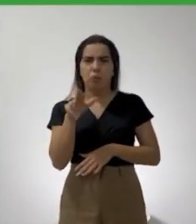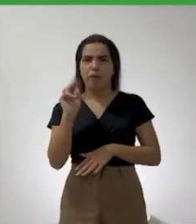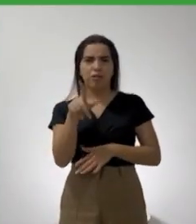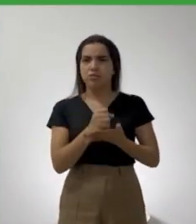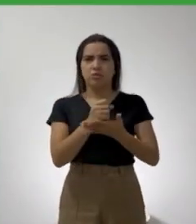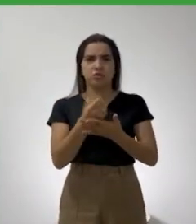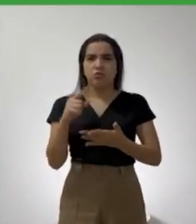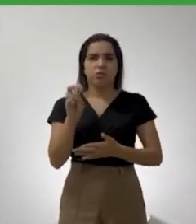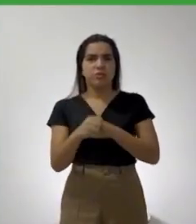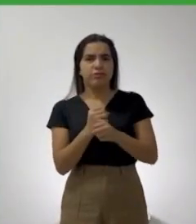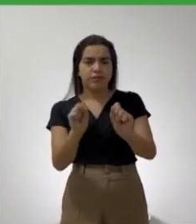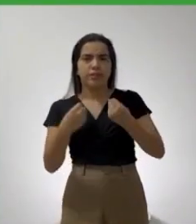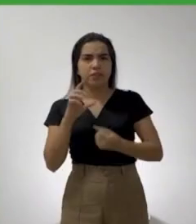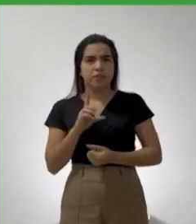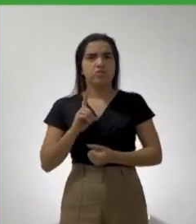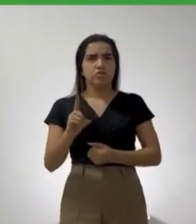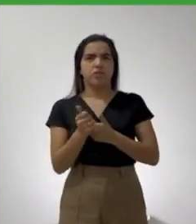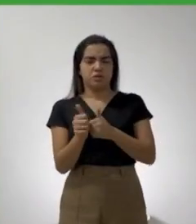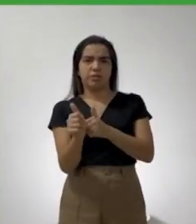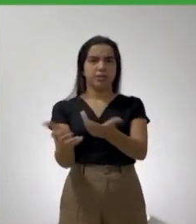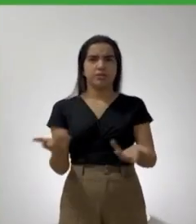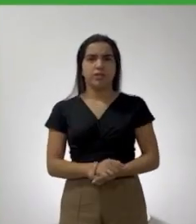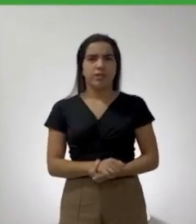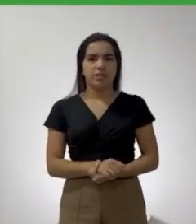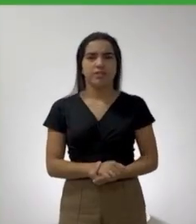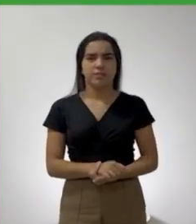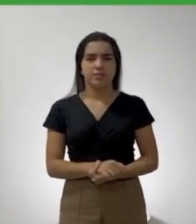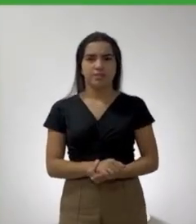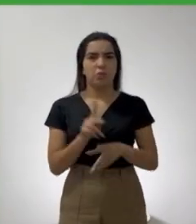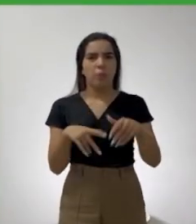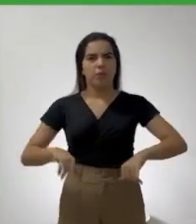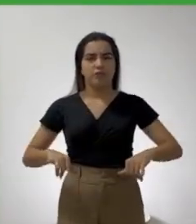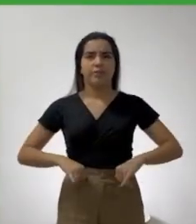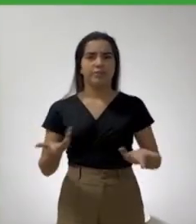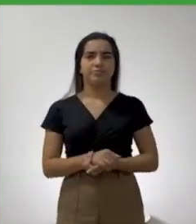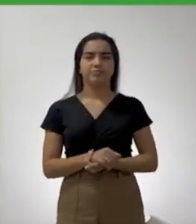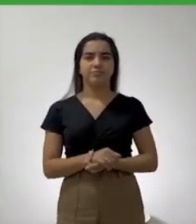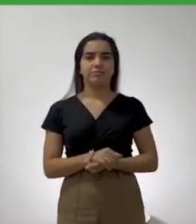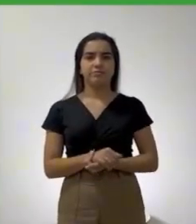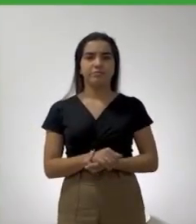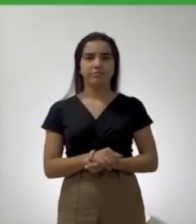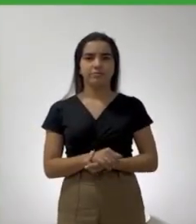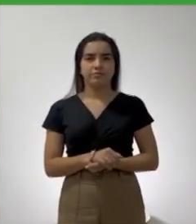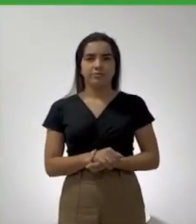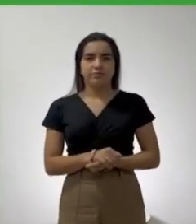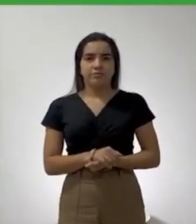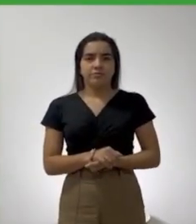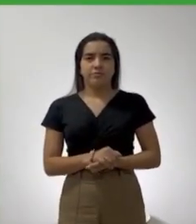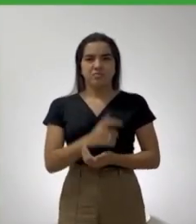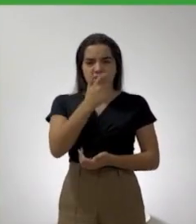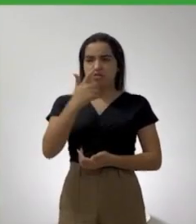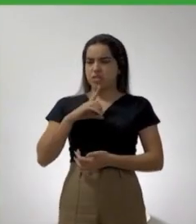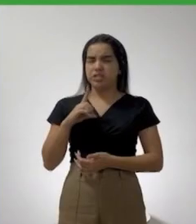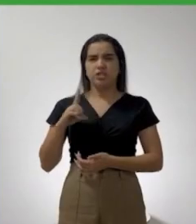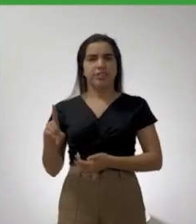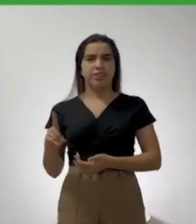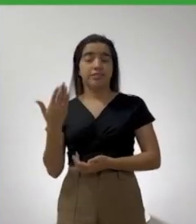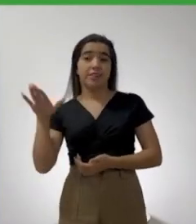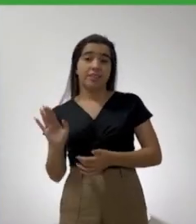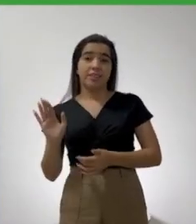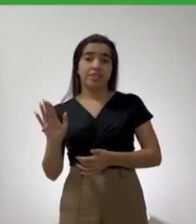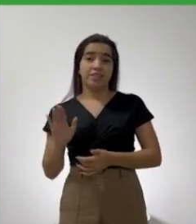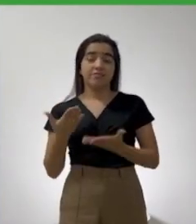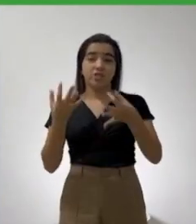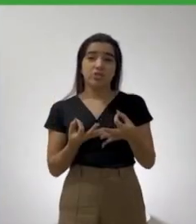que ela vem sofrendo. Eu sou tão de centro-direita. É, candidato Sandro, é justamente isso que o Brasil não está precisando agora, de